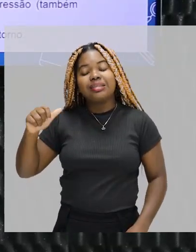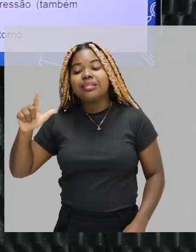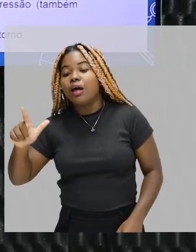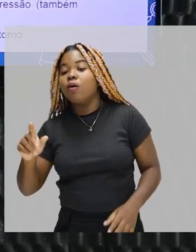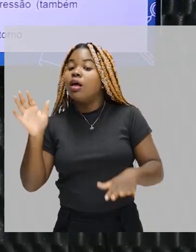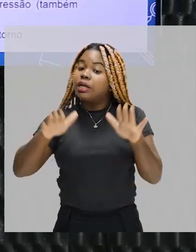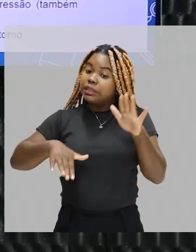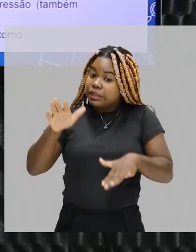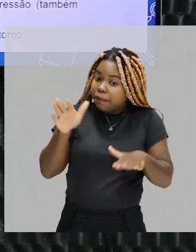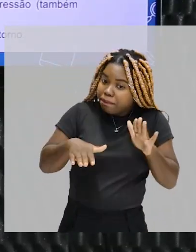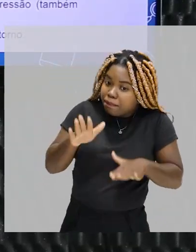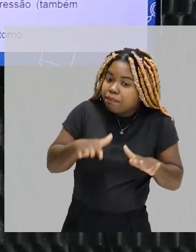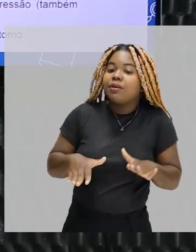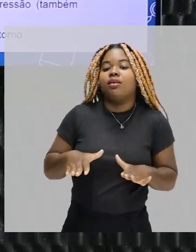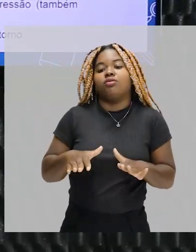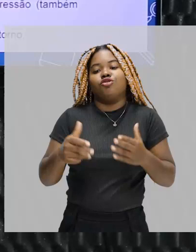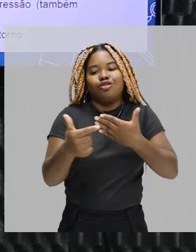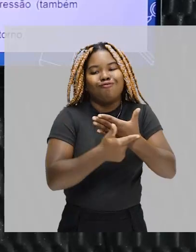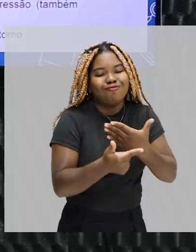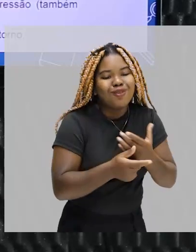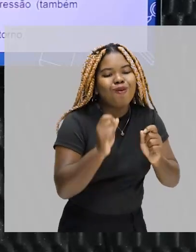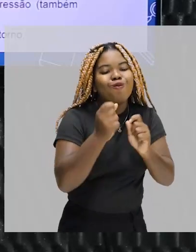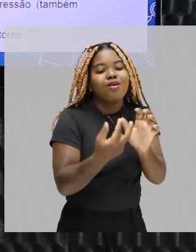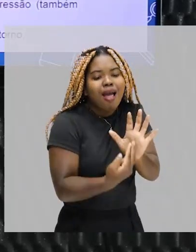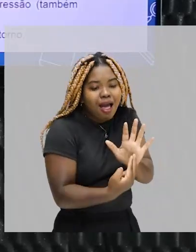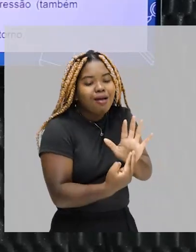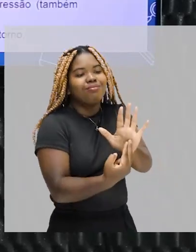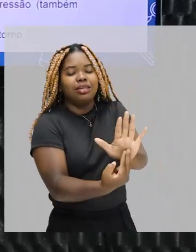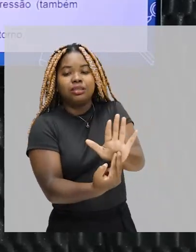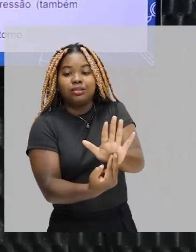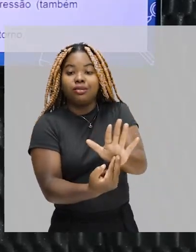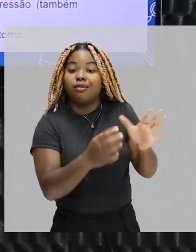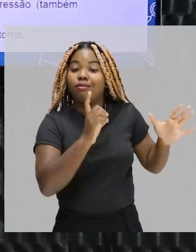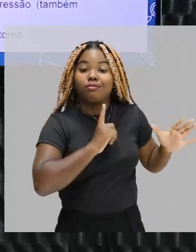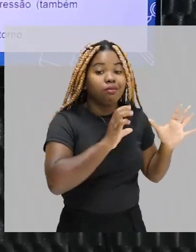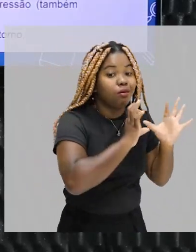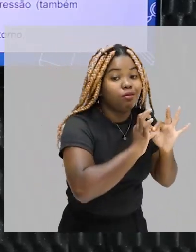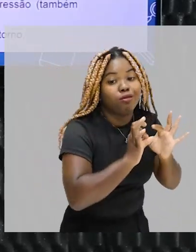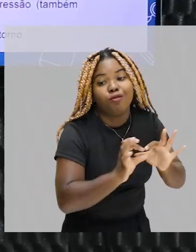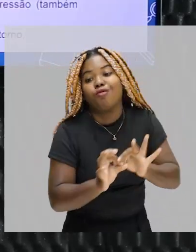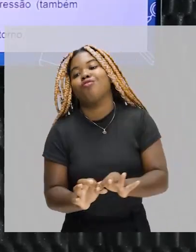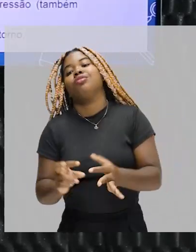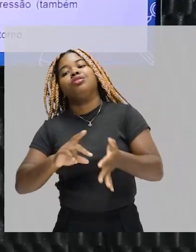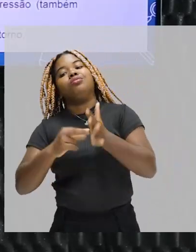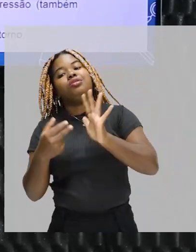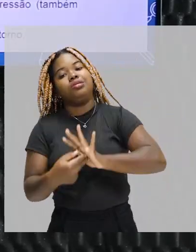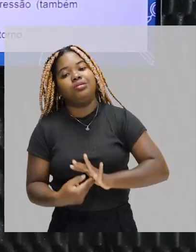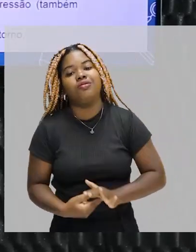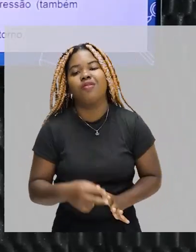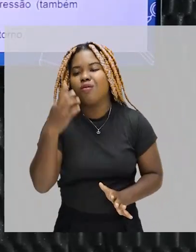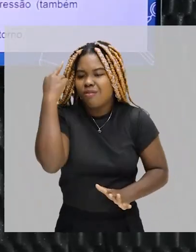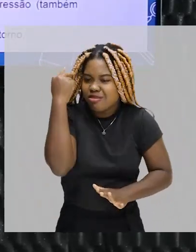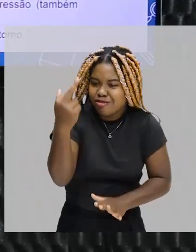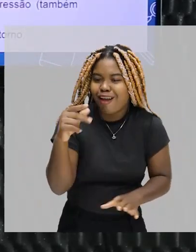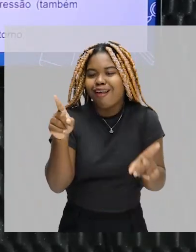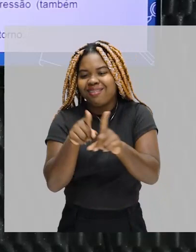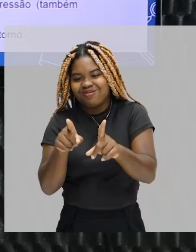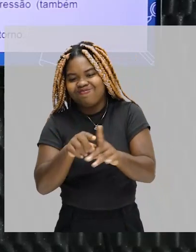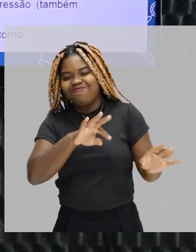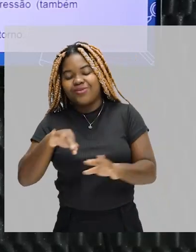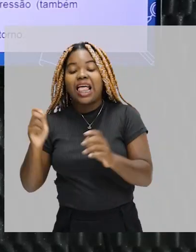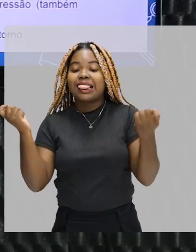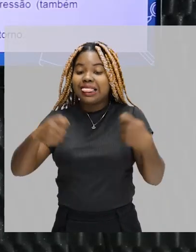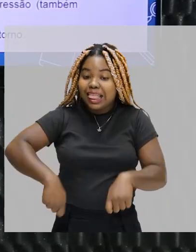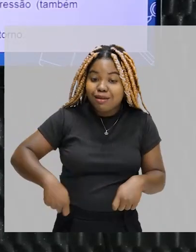depender da função, vai depender do que eles representam. Tem todo um contexto e uma significação por trás disso. Pode ser uma